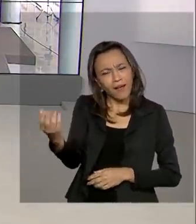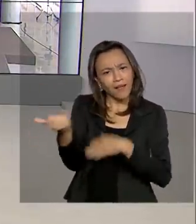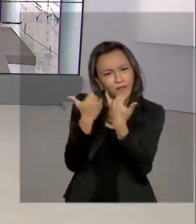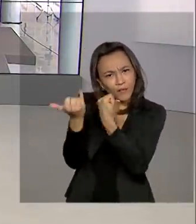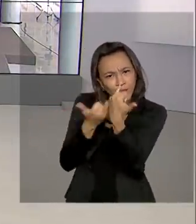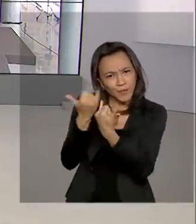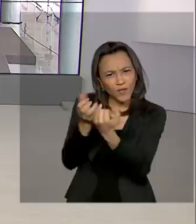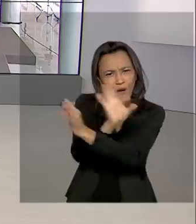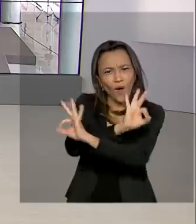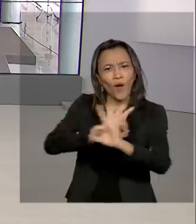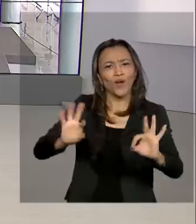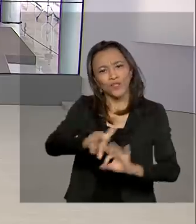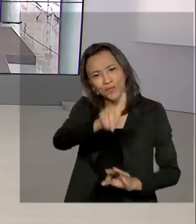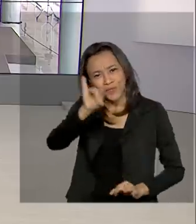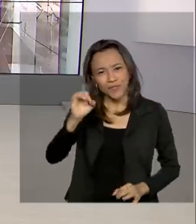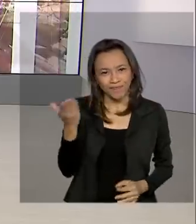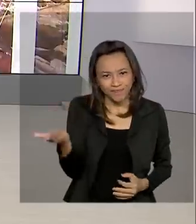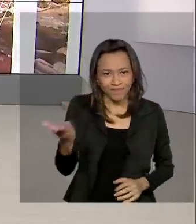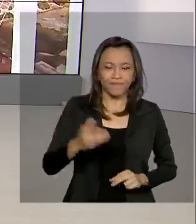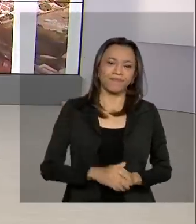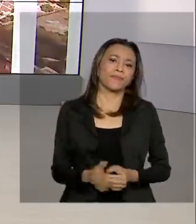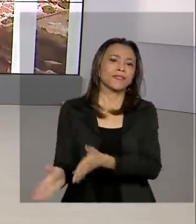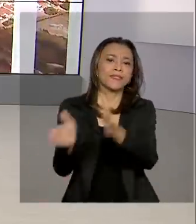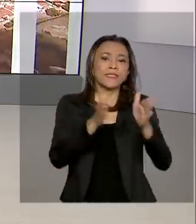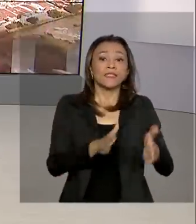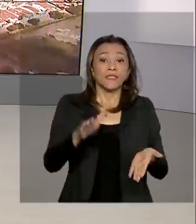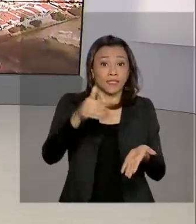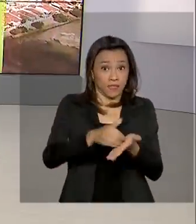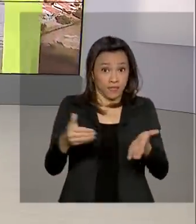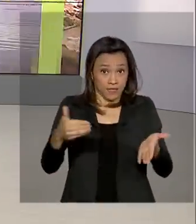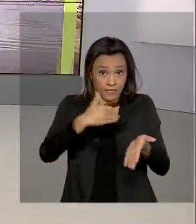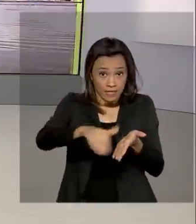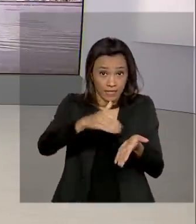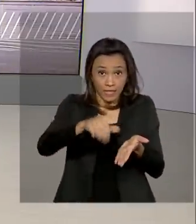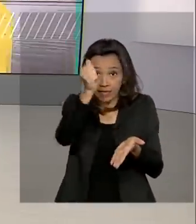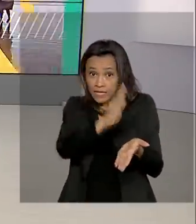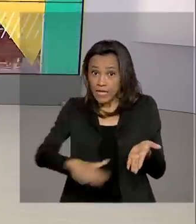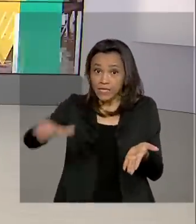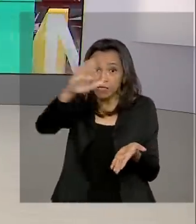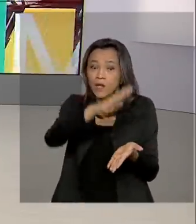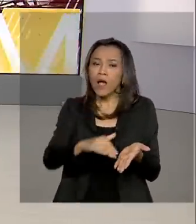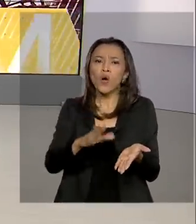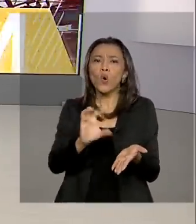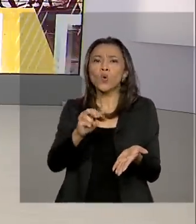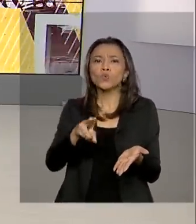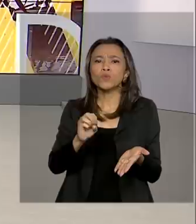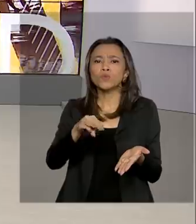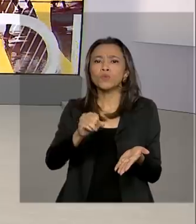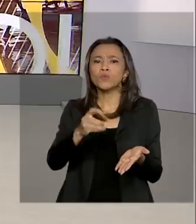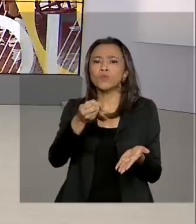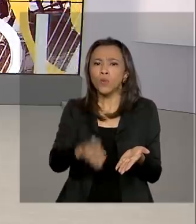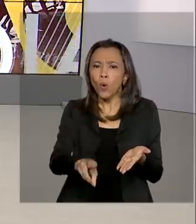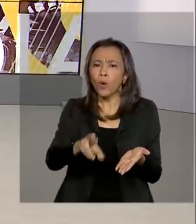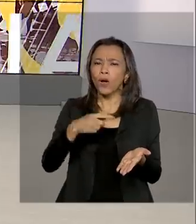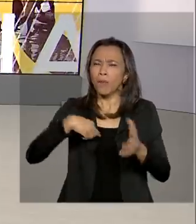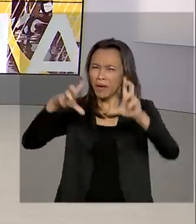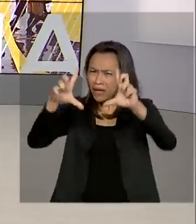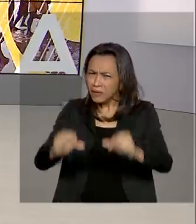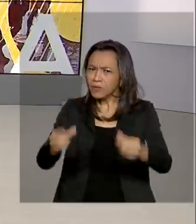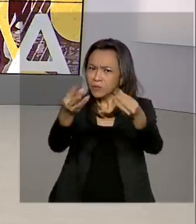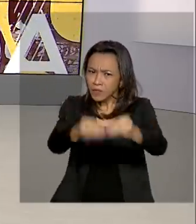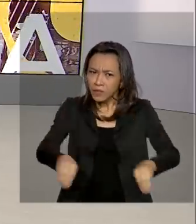informações. Um ótimo dia para você. A Secretaria Nacional do Consumidor estuda formas de minimizar os prejuízos dos